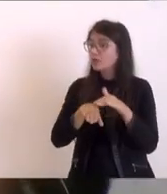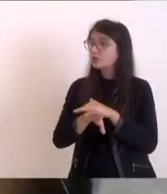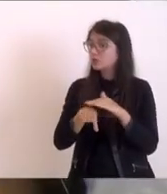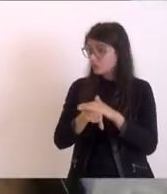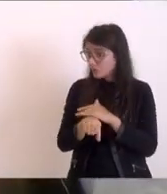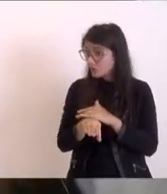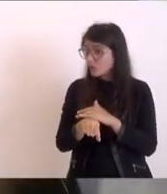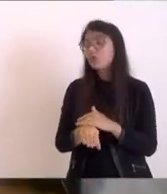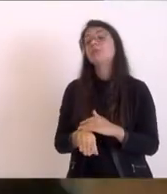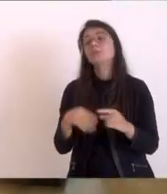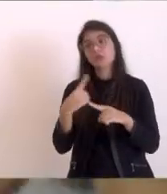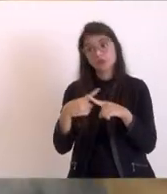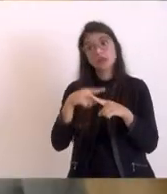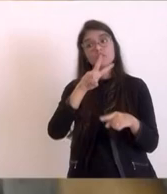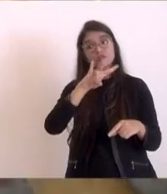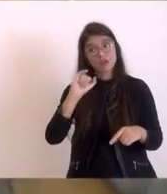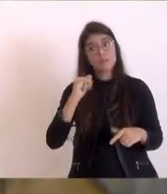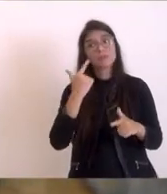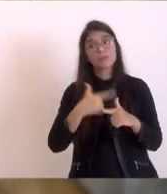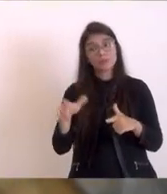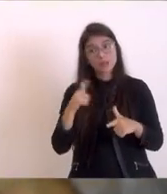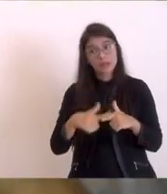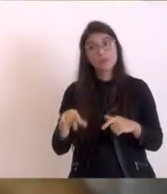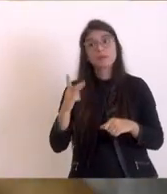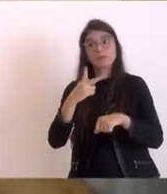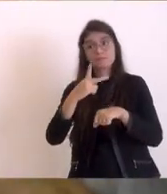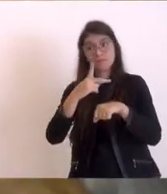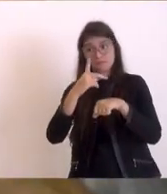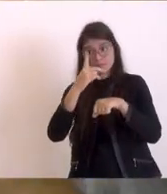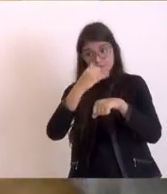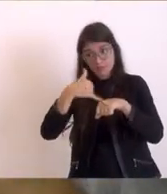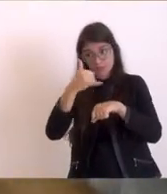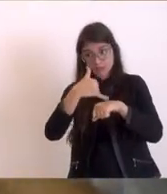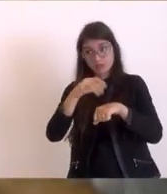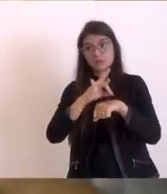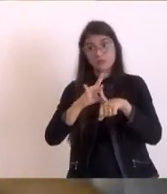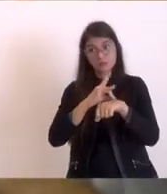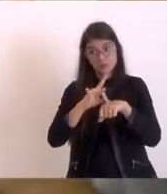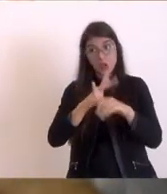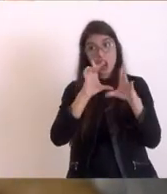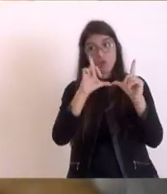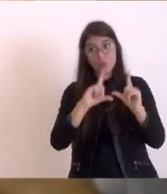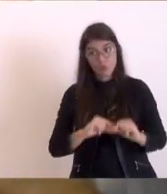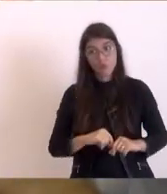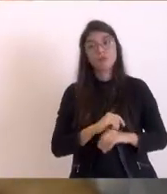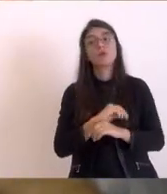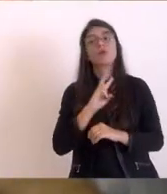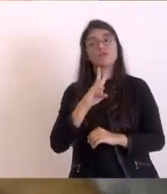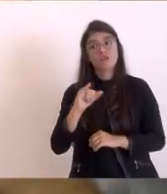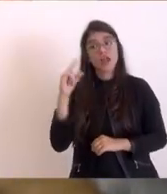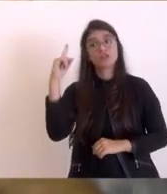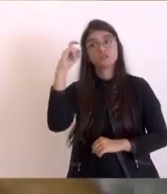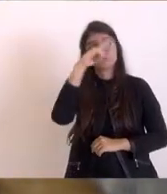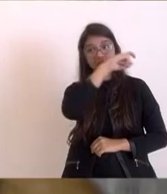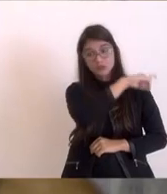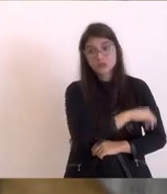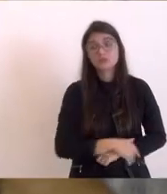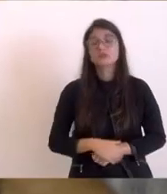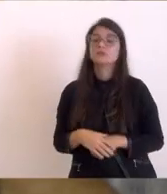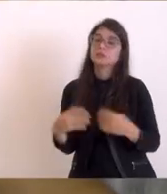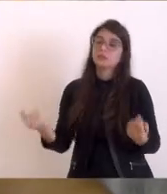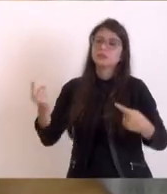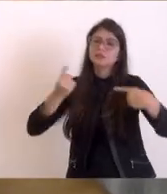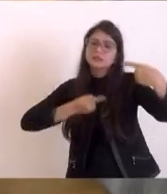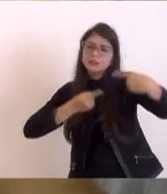para enfrentar o pós-petróleo, que não deve ser fácil, que não vai ser fácil daqui a um tempo. Então, veja esse debate, André,